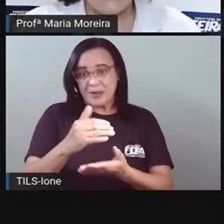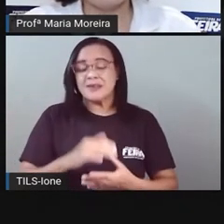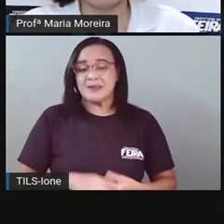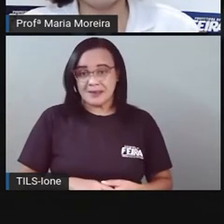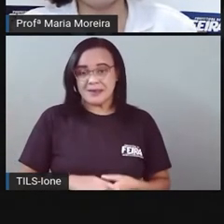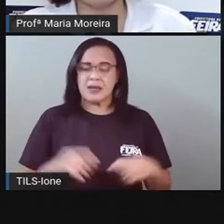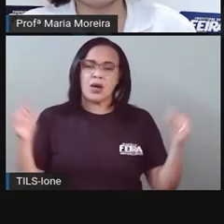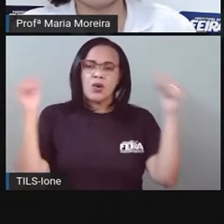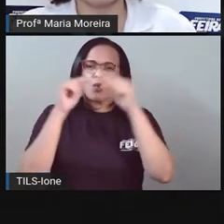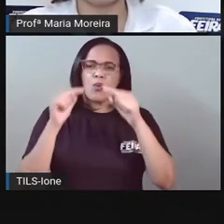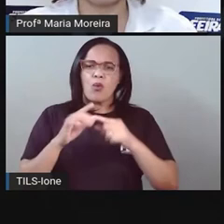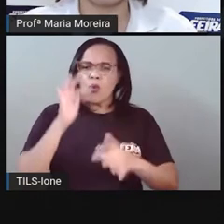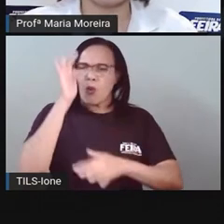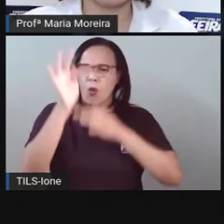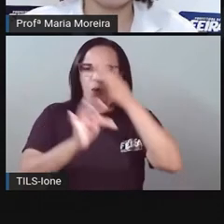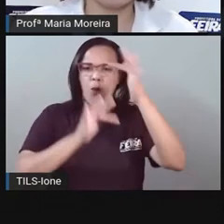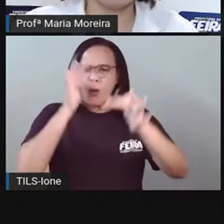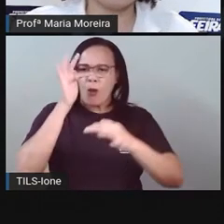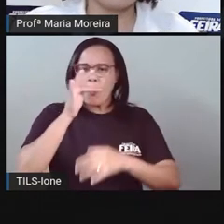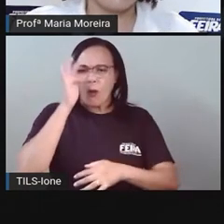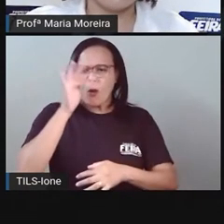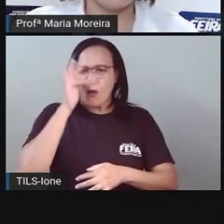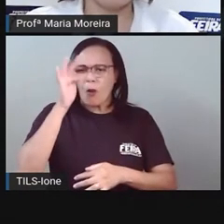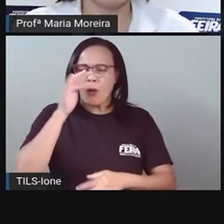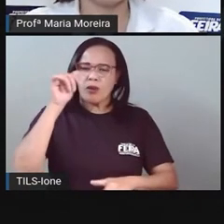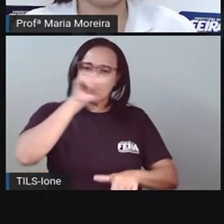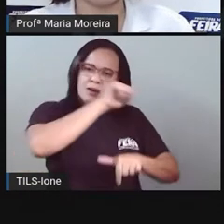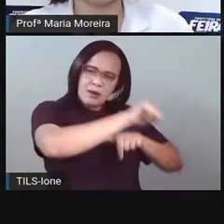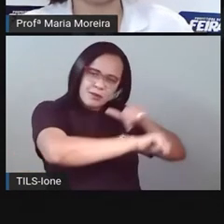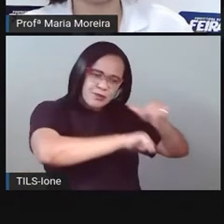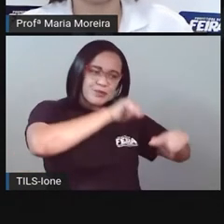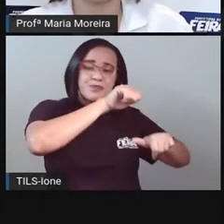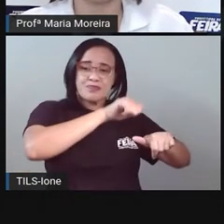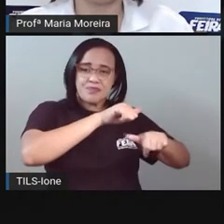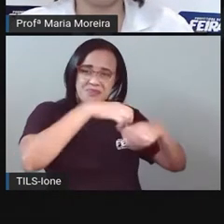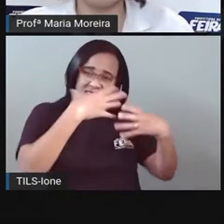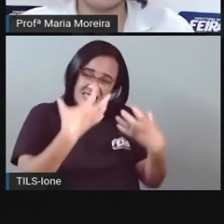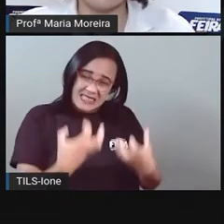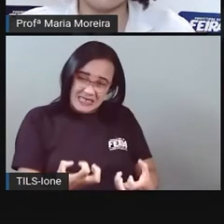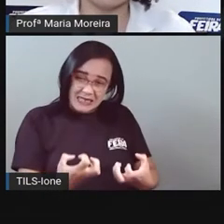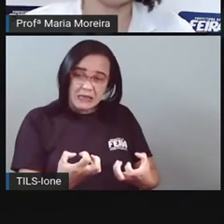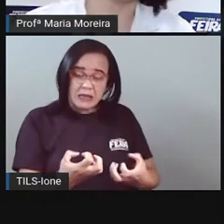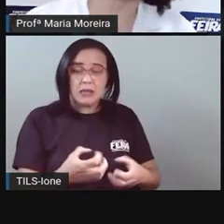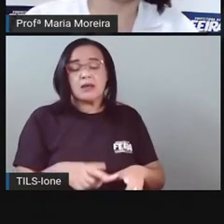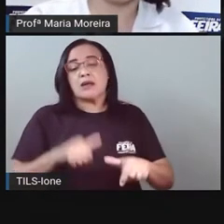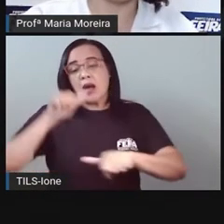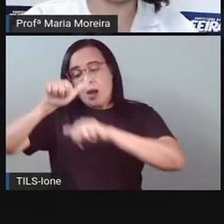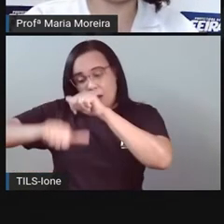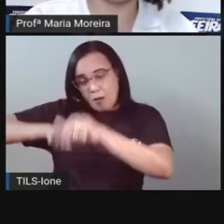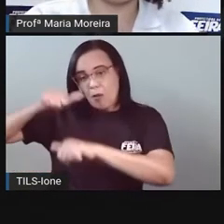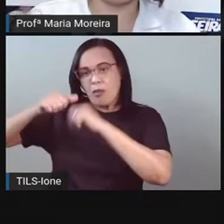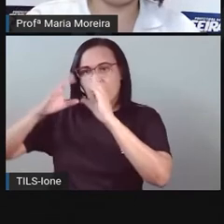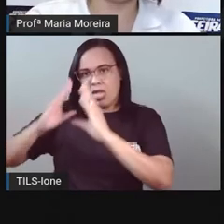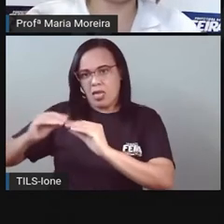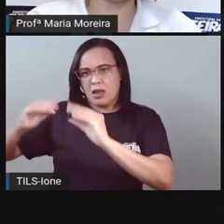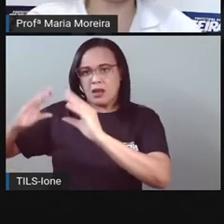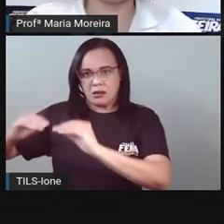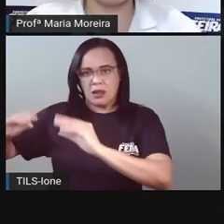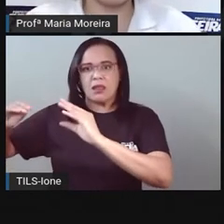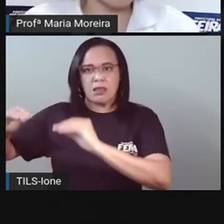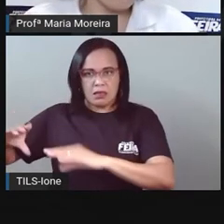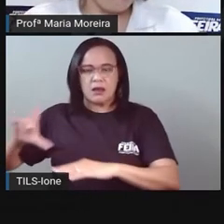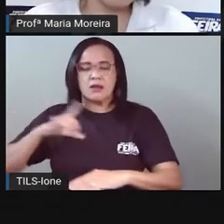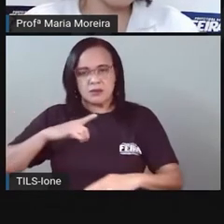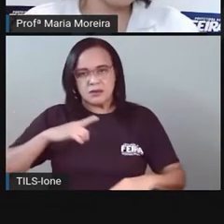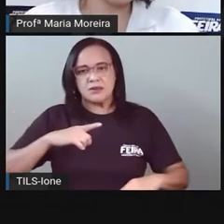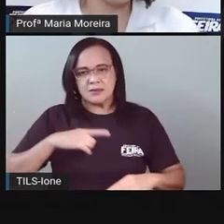A transição entre uma estação muito seca E outra muito úmida Né? Então A primavera aí É a transição